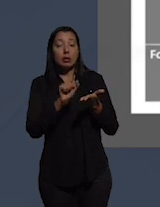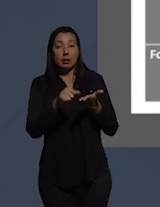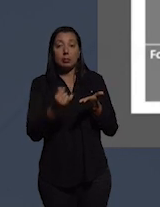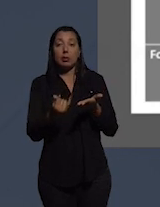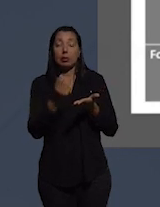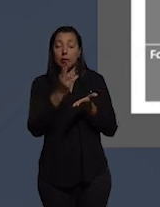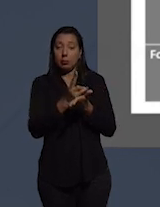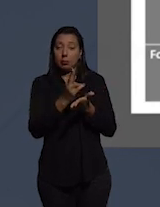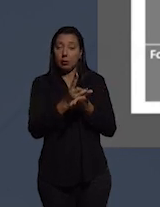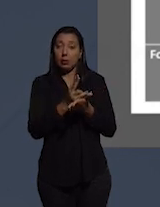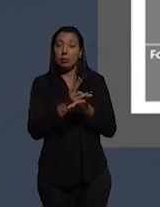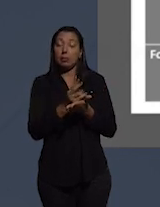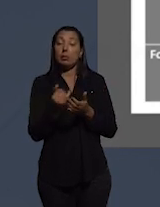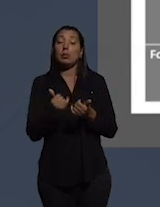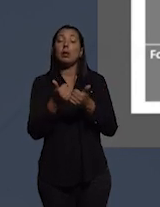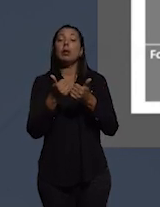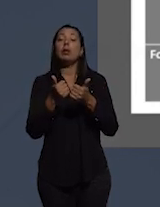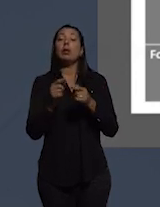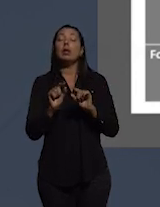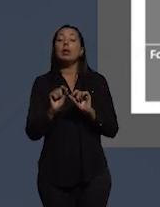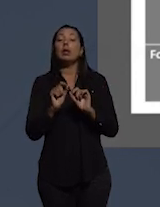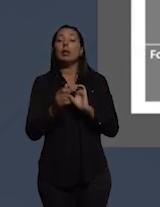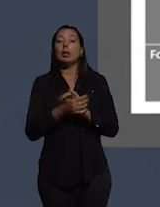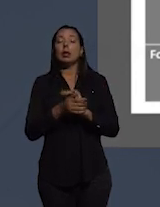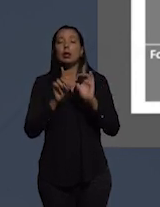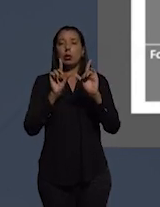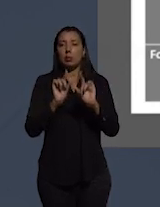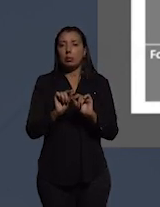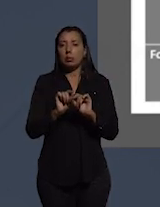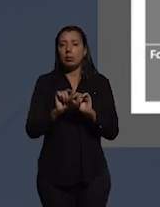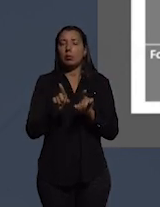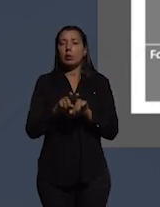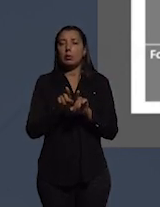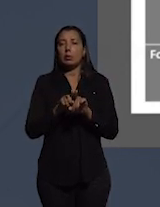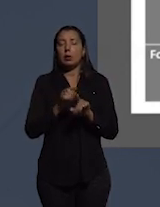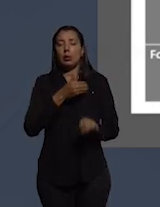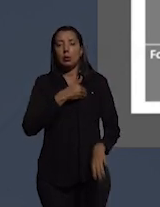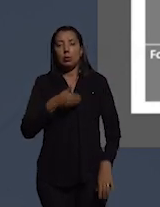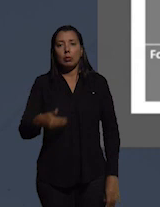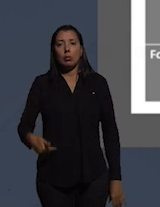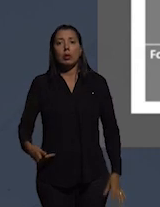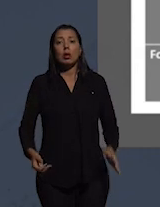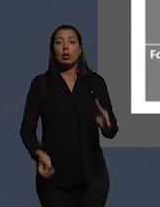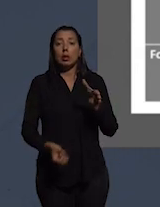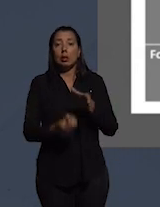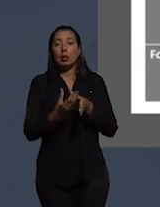boa é muito eficaz e isso diminui a carga sobre o governo e cria